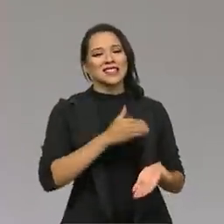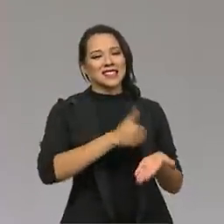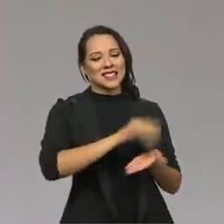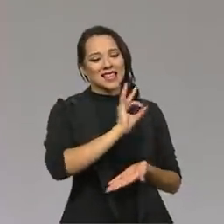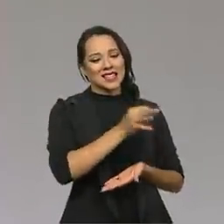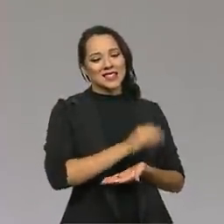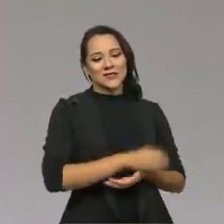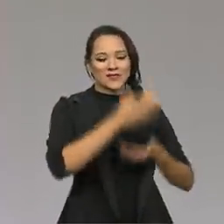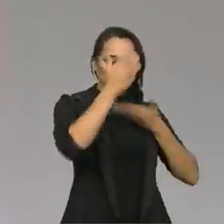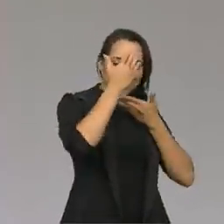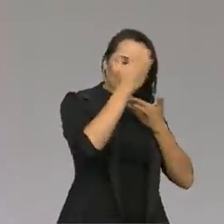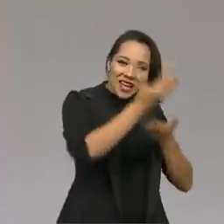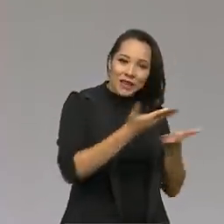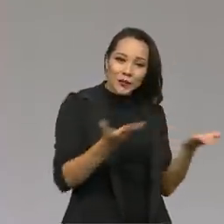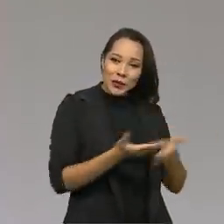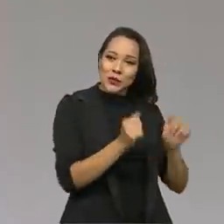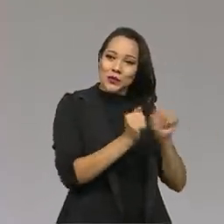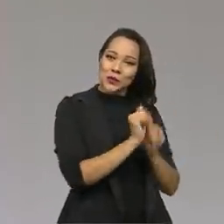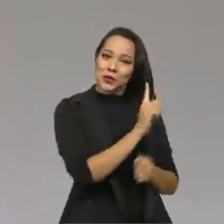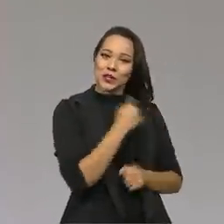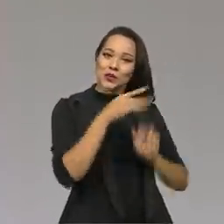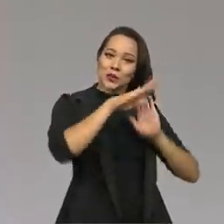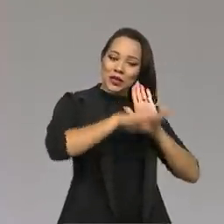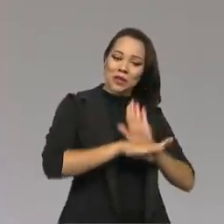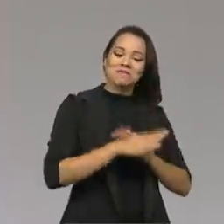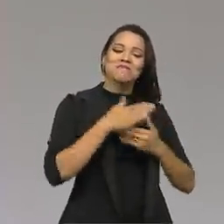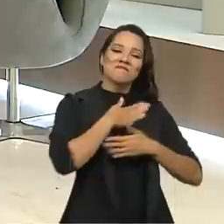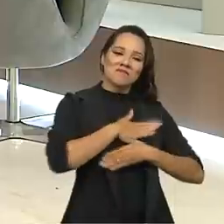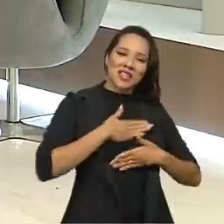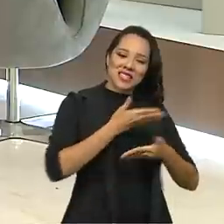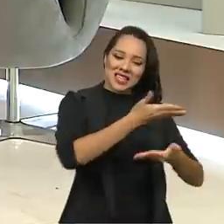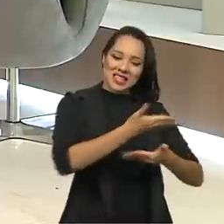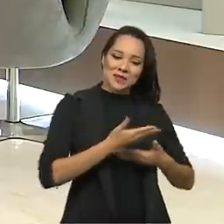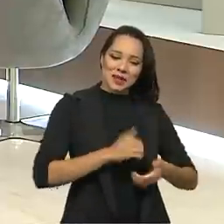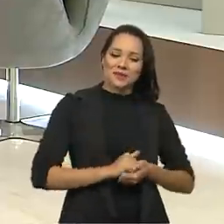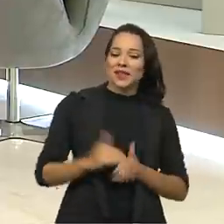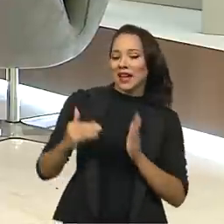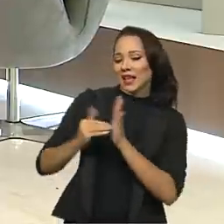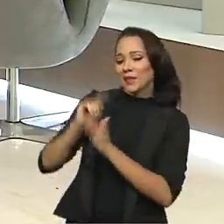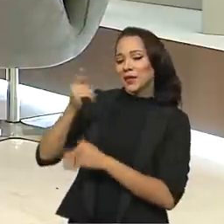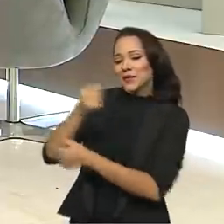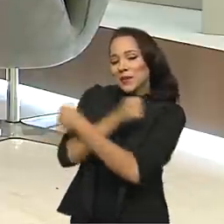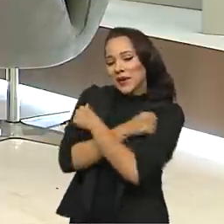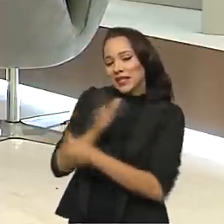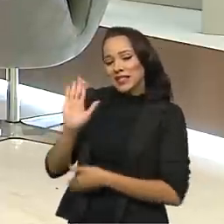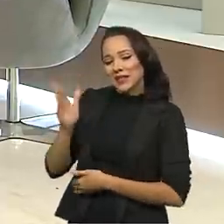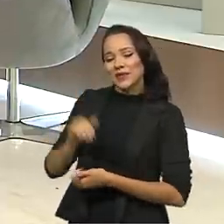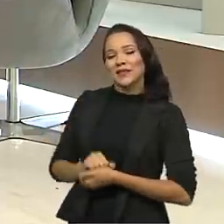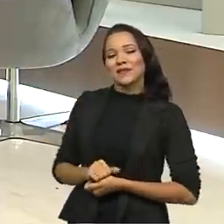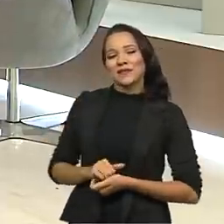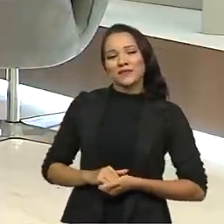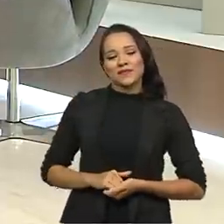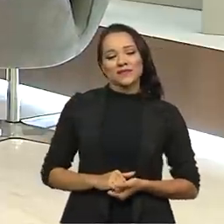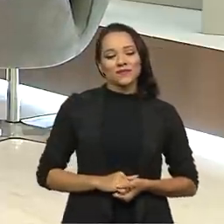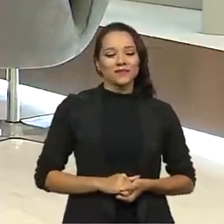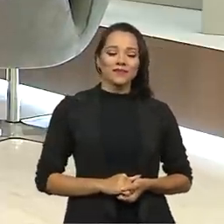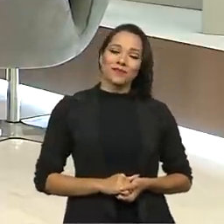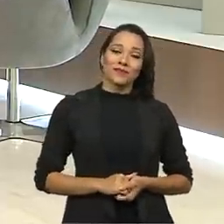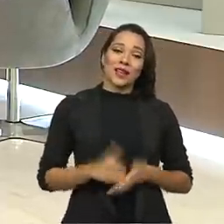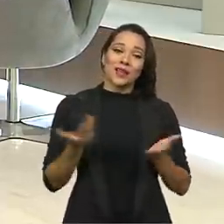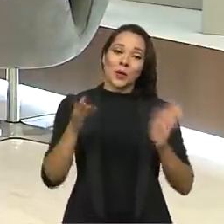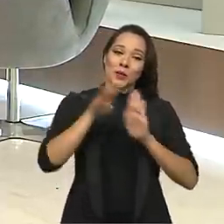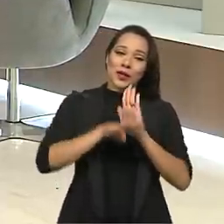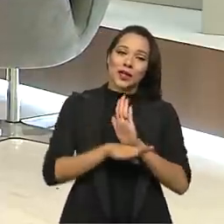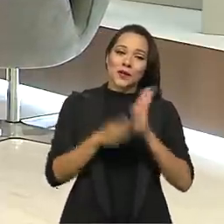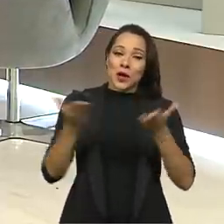Secretário, olha, muito obrigada por estar aqui conosco no Brasil em Pauta. Foi um prazer recebê-lo. Igualmente. Um abraço. Muito obrigado. Nós que agradecemos. Olha, o